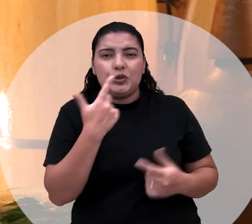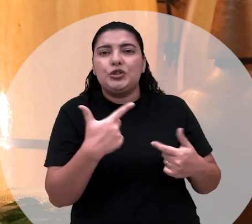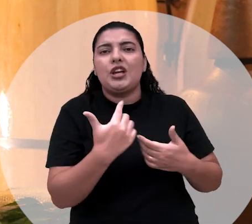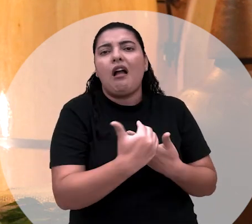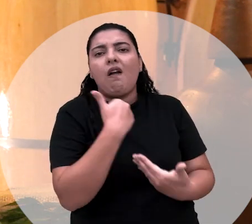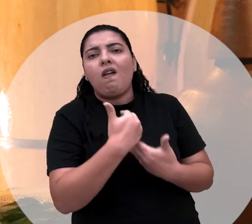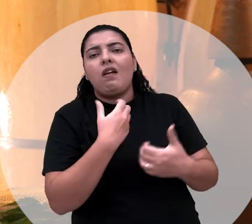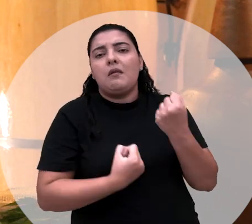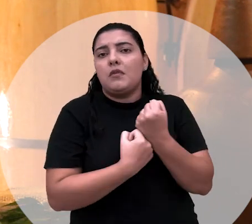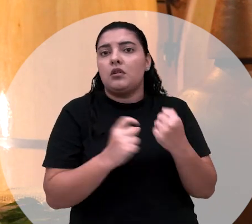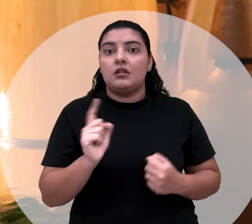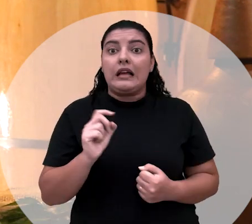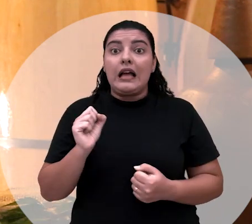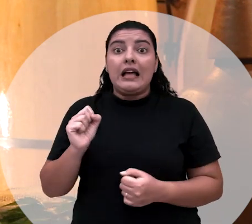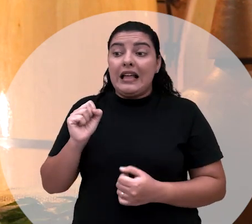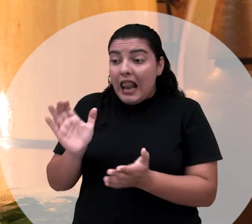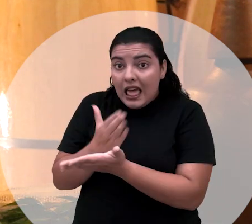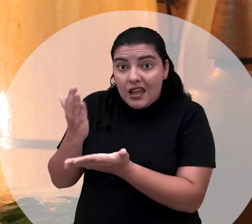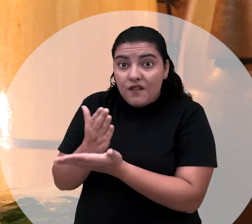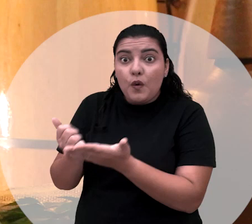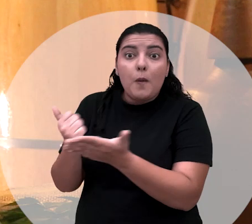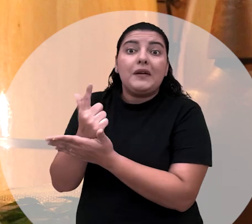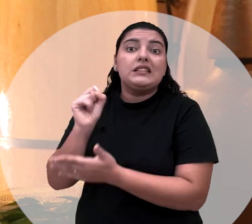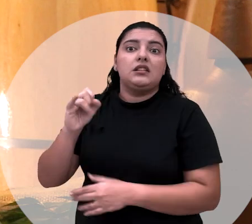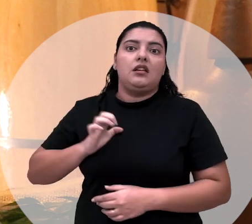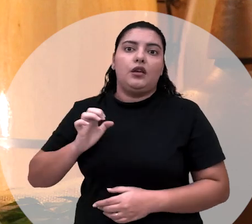E livro, só quem comprava quem era bem de vida.